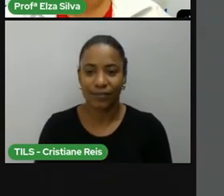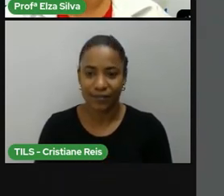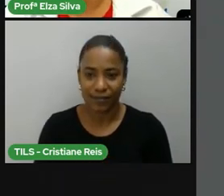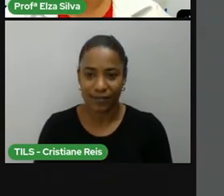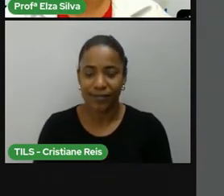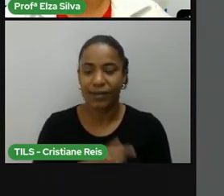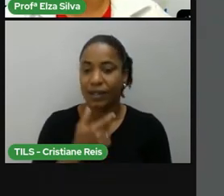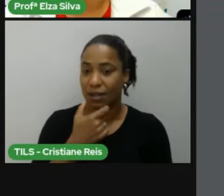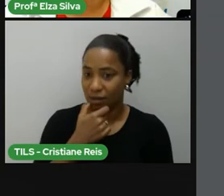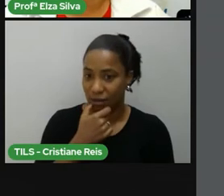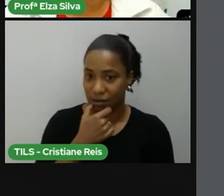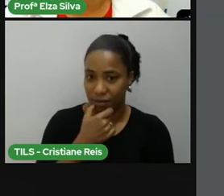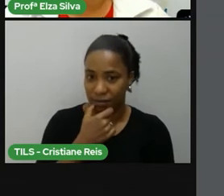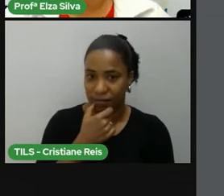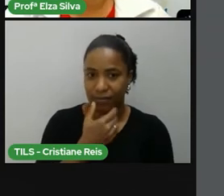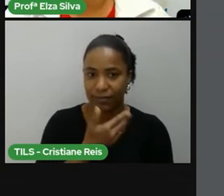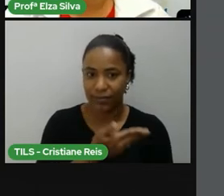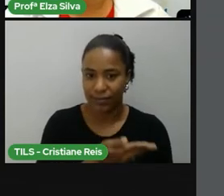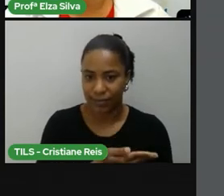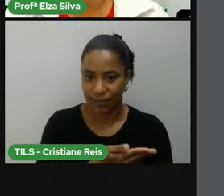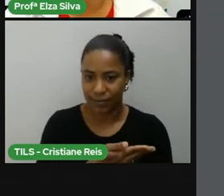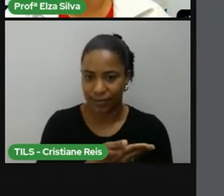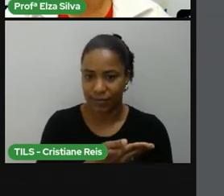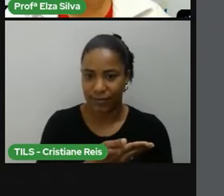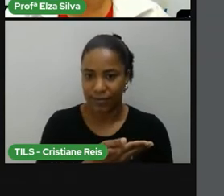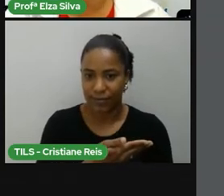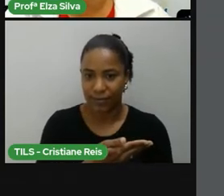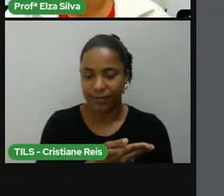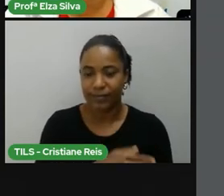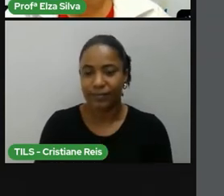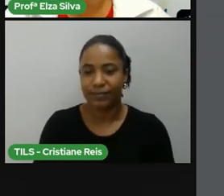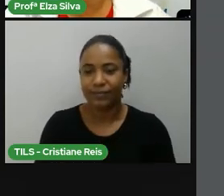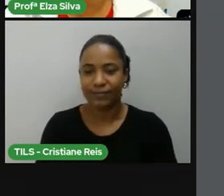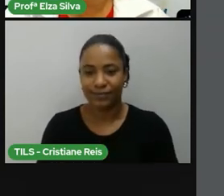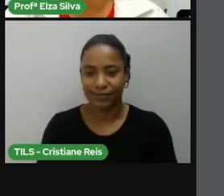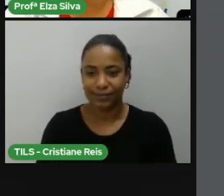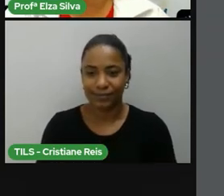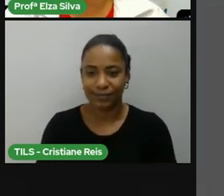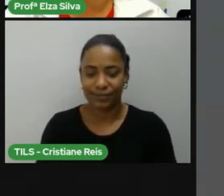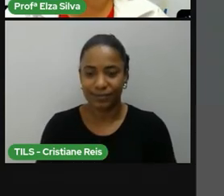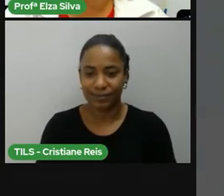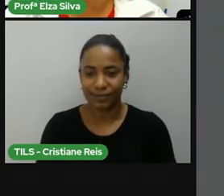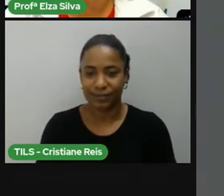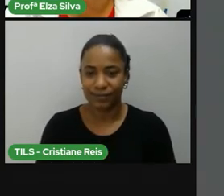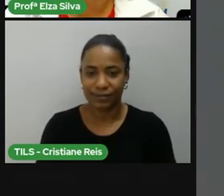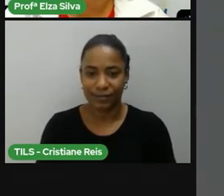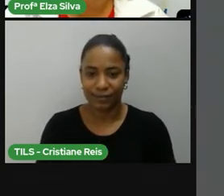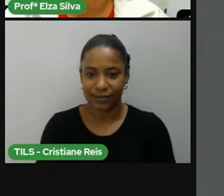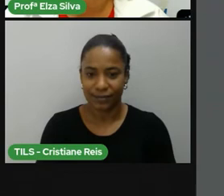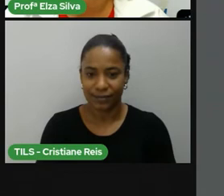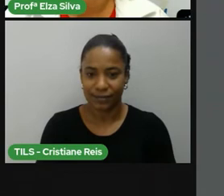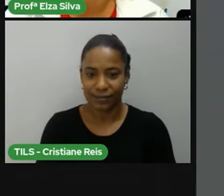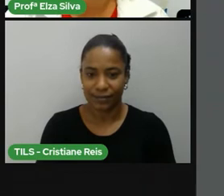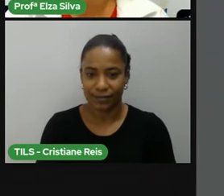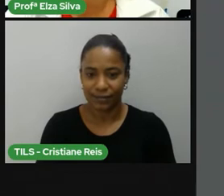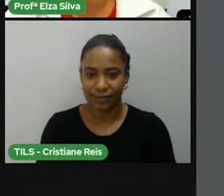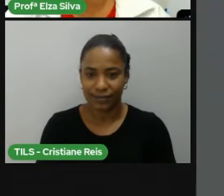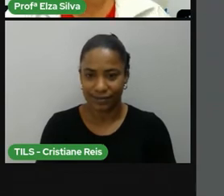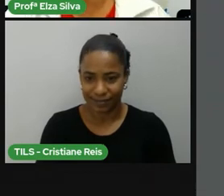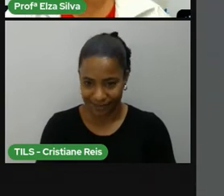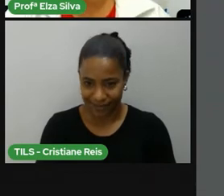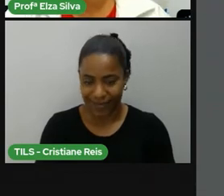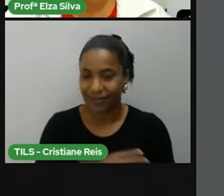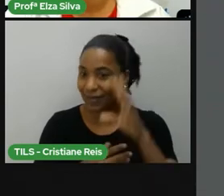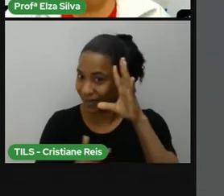A political activist Martin claimed to send wages and more jobs for a black population. Vamos tentar